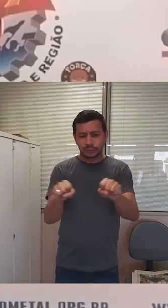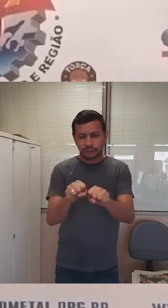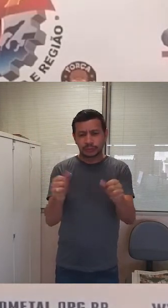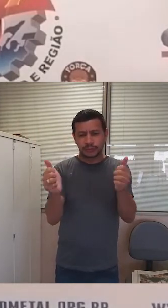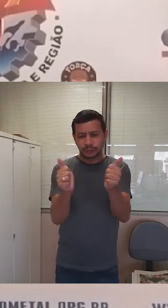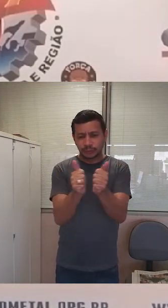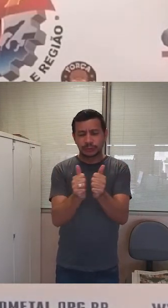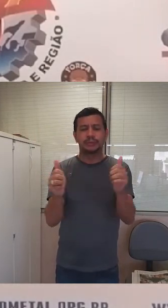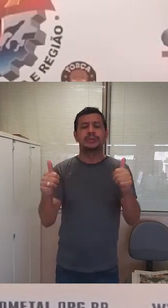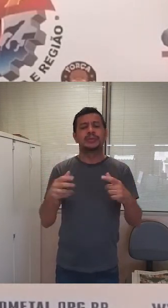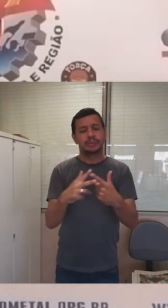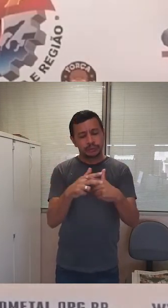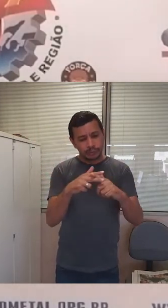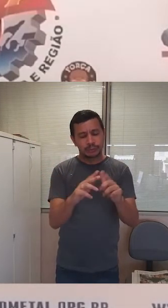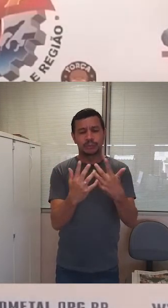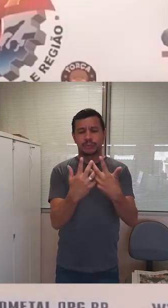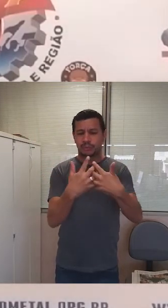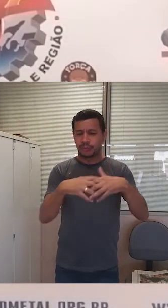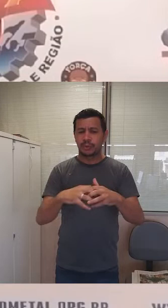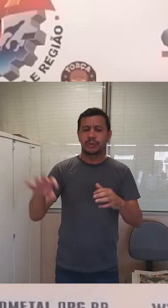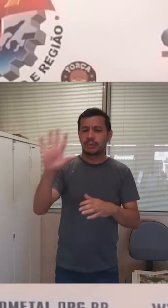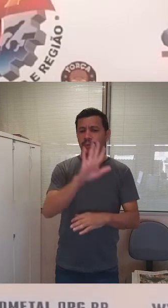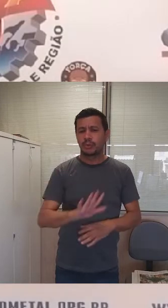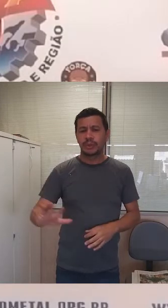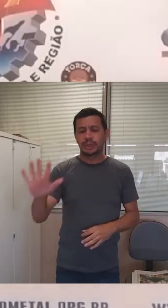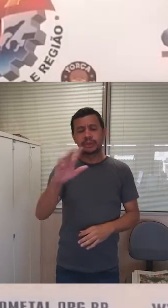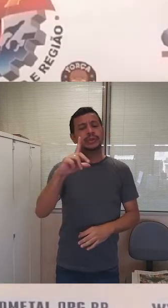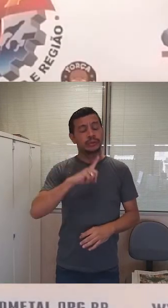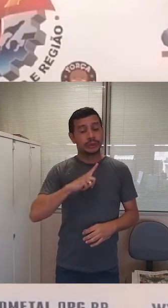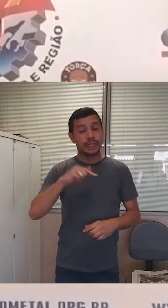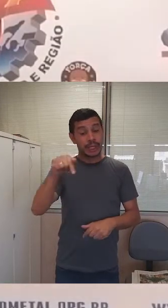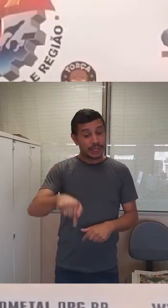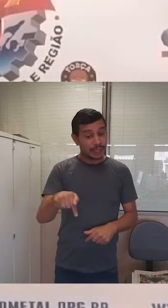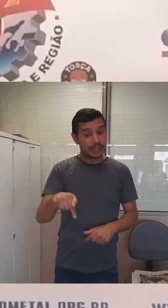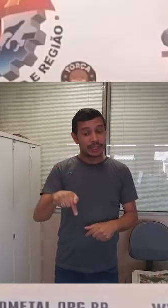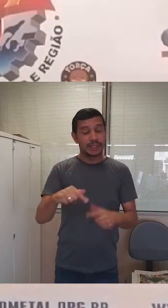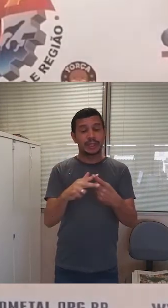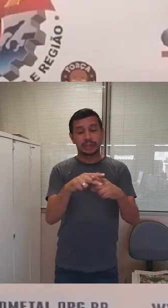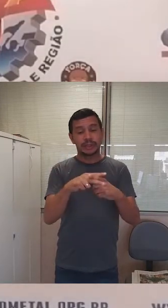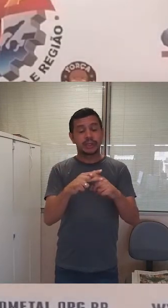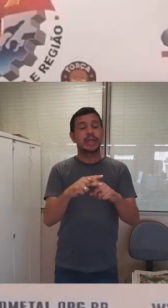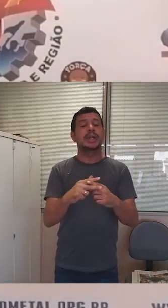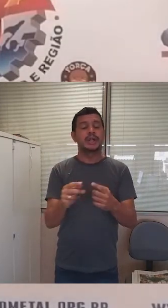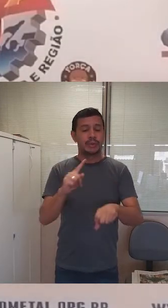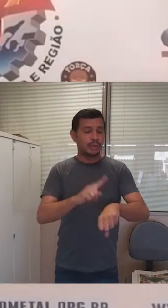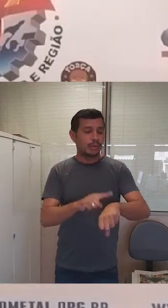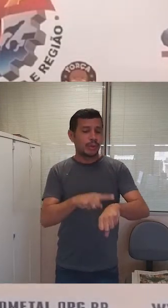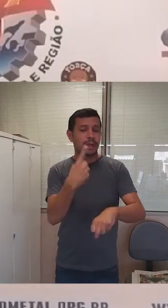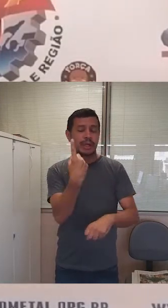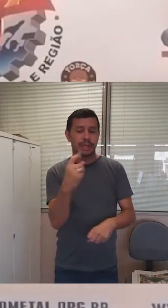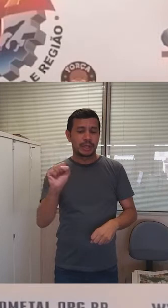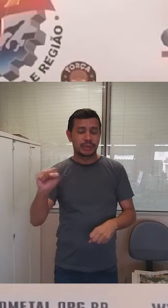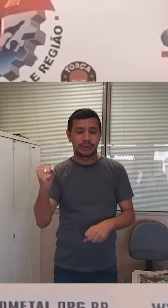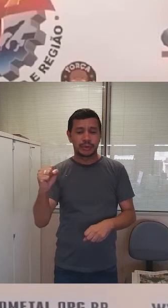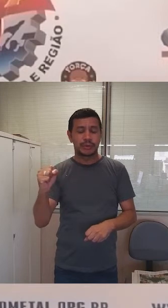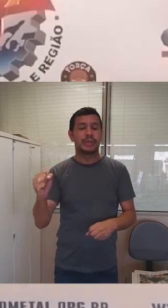CISÓRIO Sindicatos de Osasco e Região. Ele vai acontecer aqui na sede do sindicato a partir das 18h.